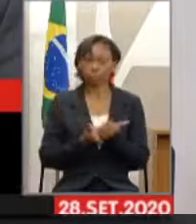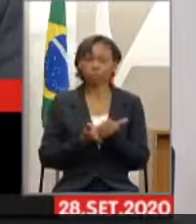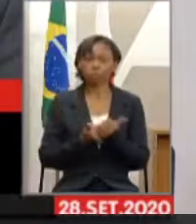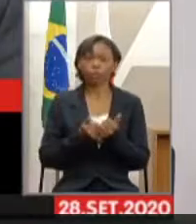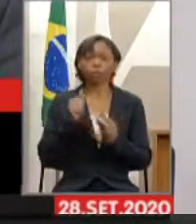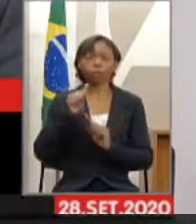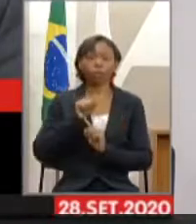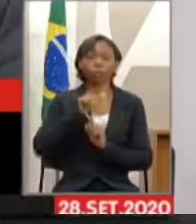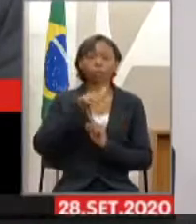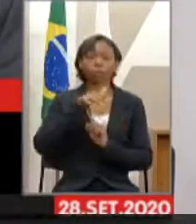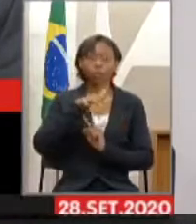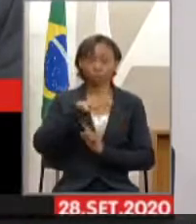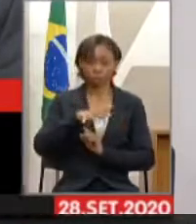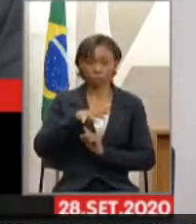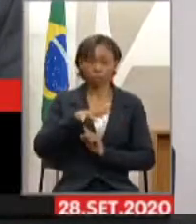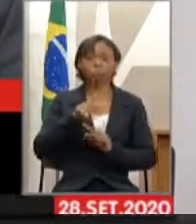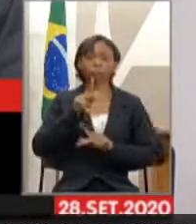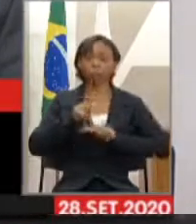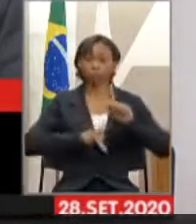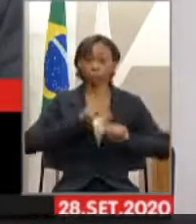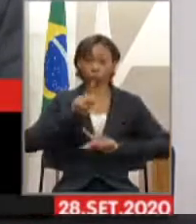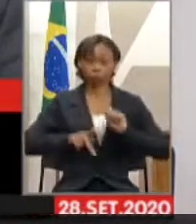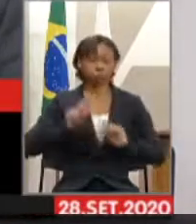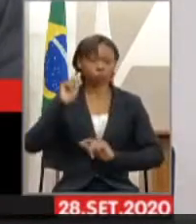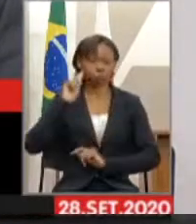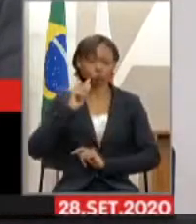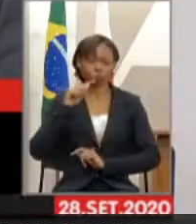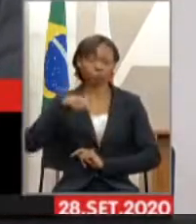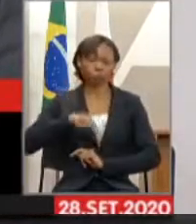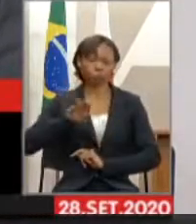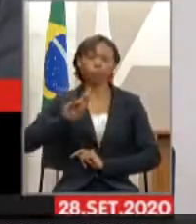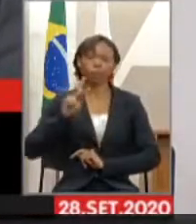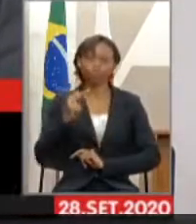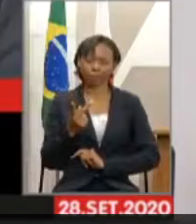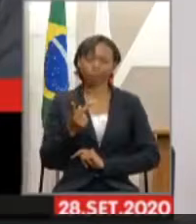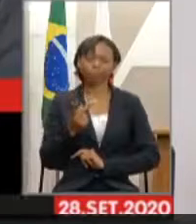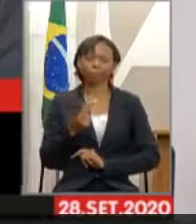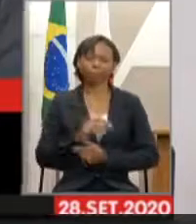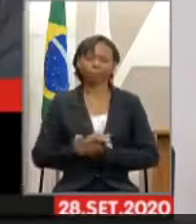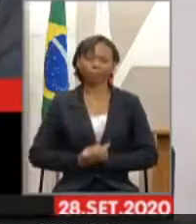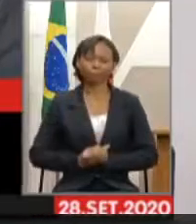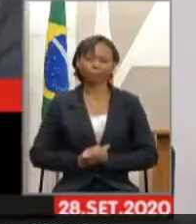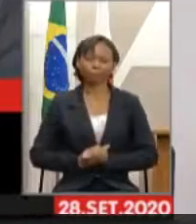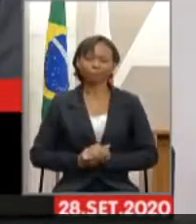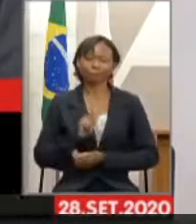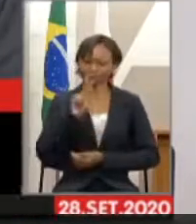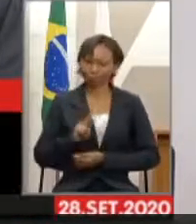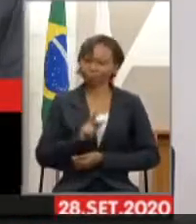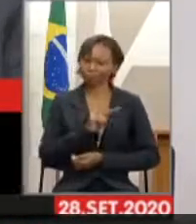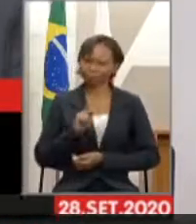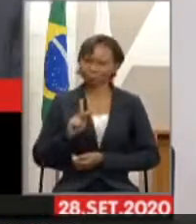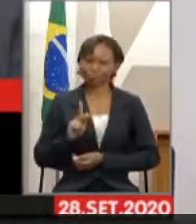da Arca de Ossésio de Belo Horizonte. Com a palavra, um grande abraço, padre Wagner.